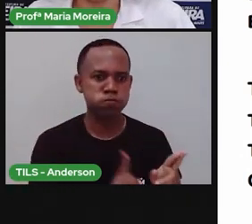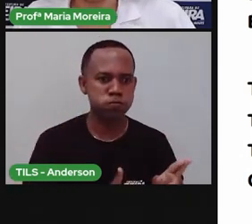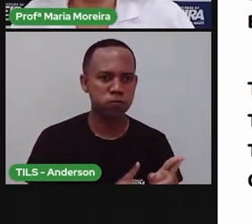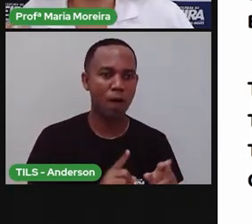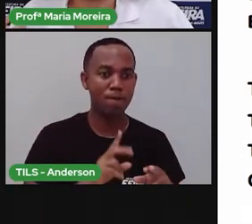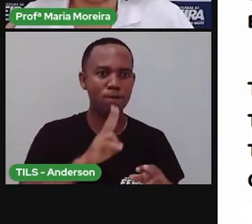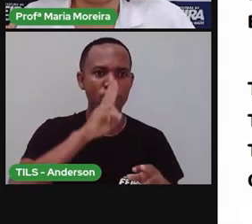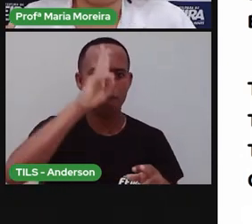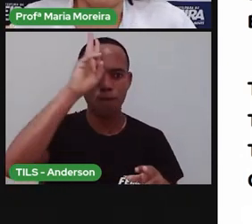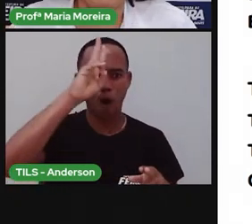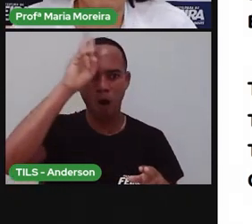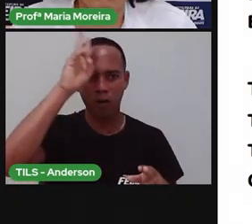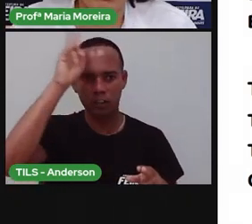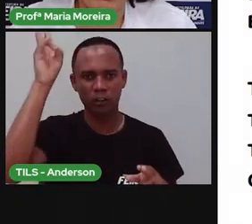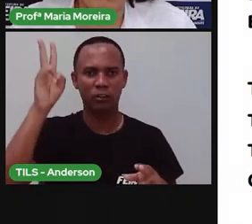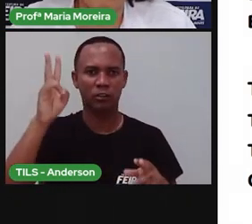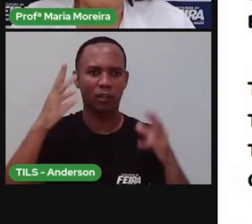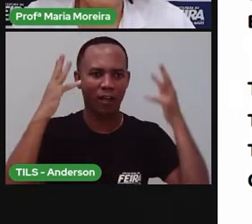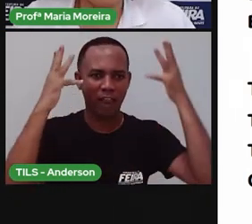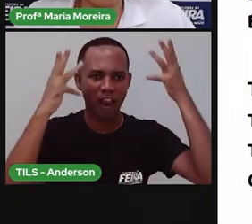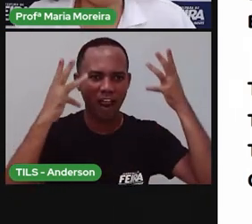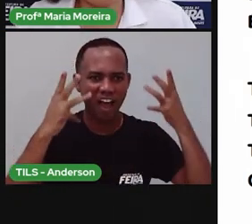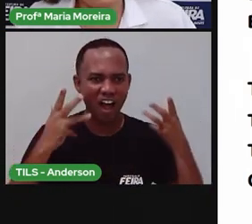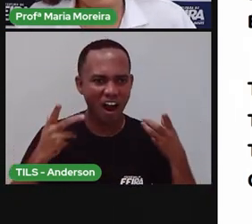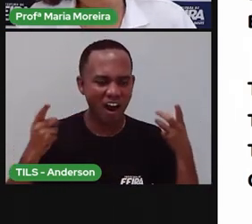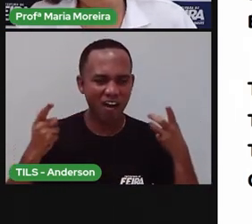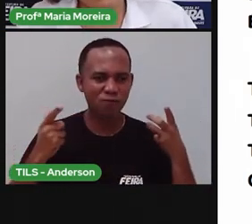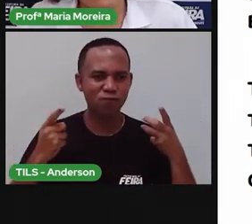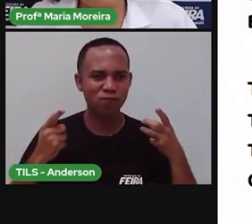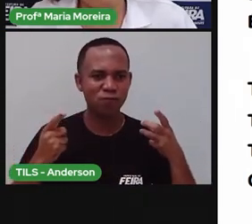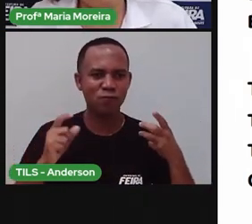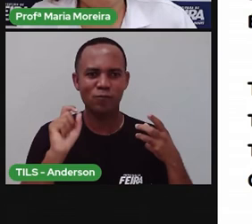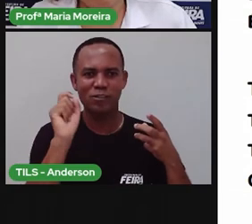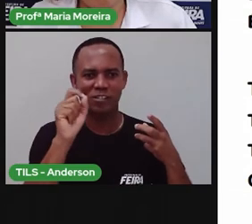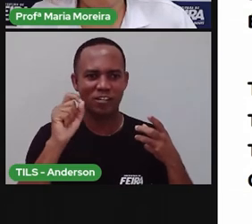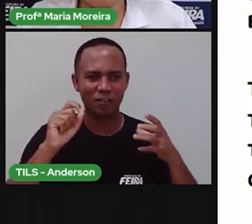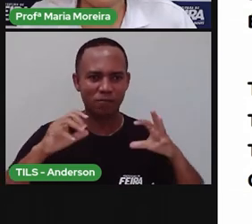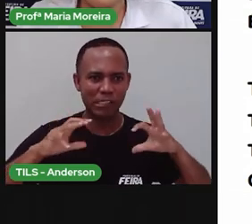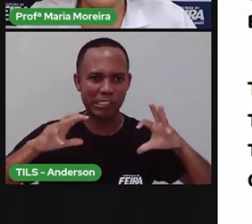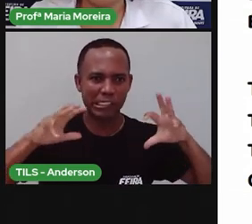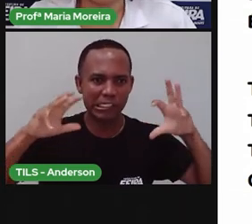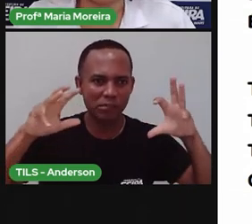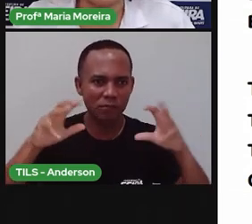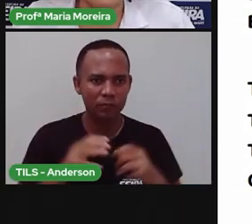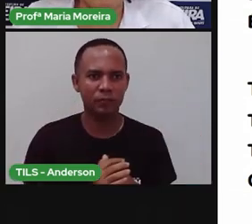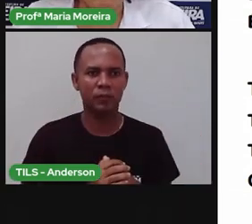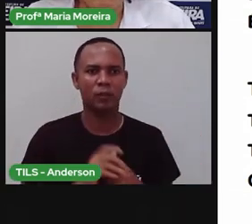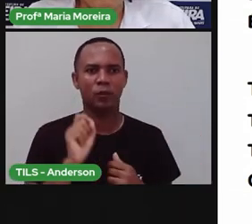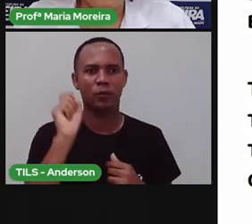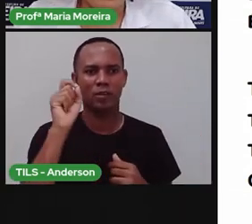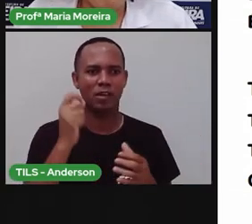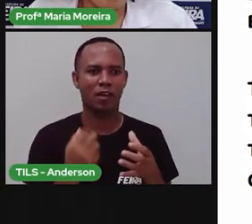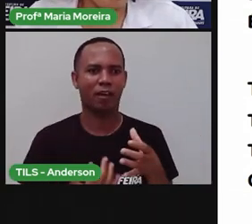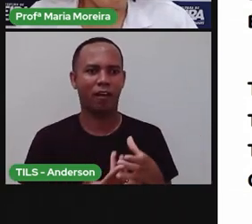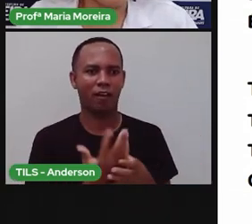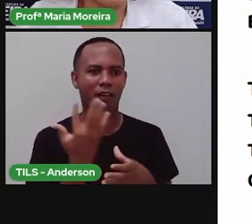rima com trovão. Depois leão, na segunda estrofe, com criação.